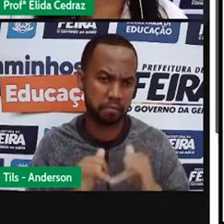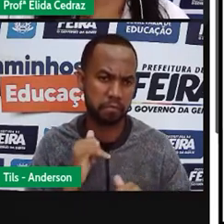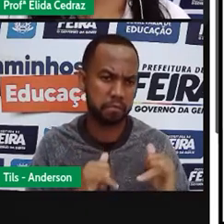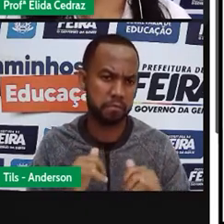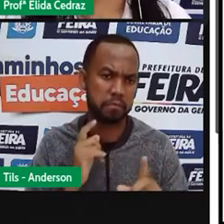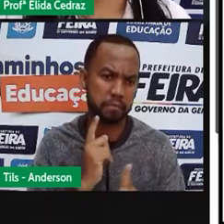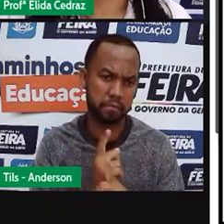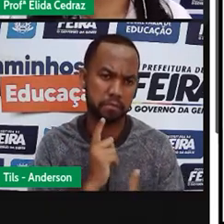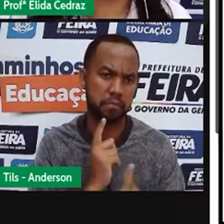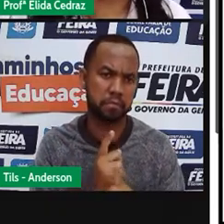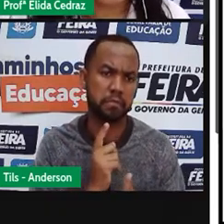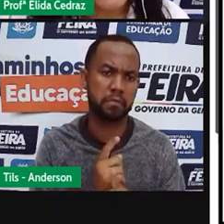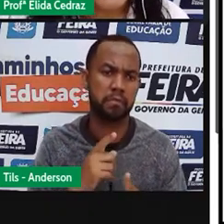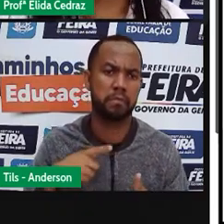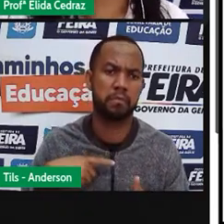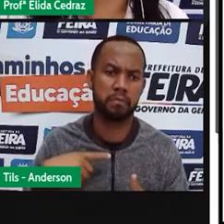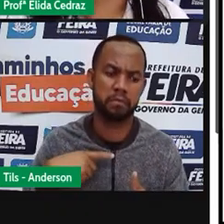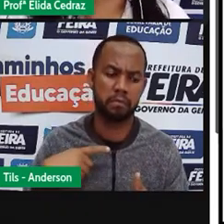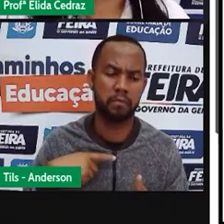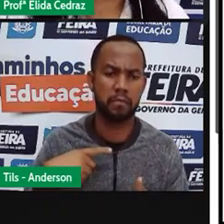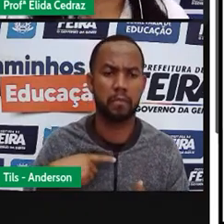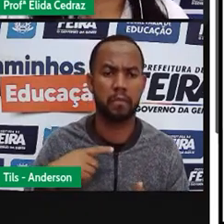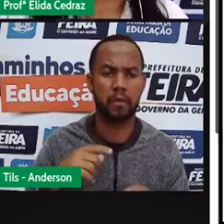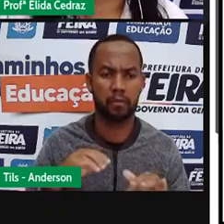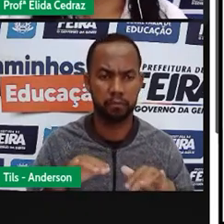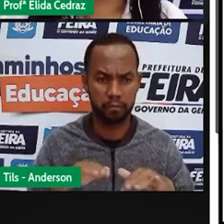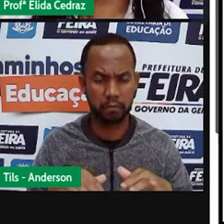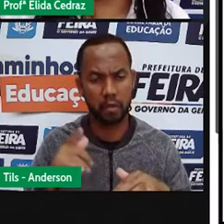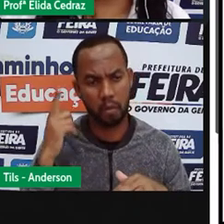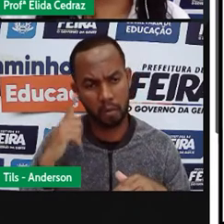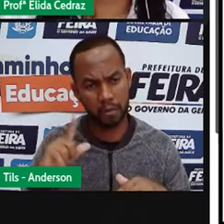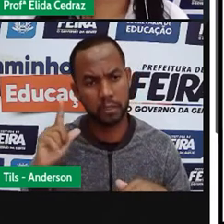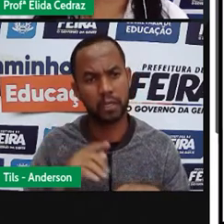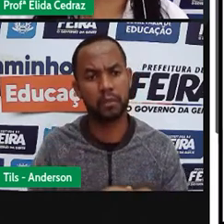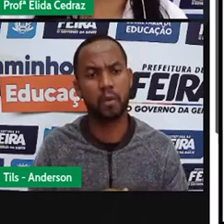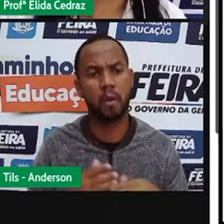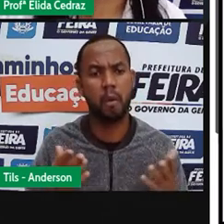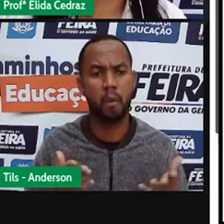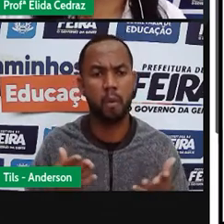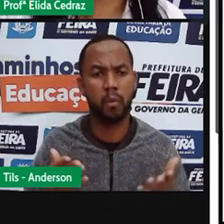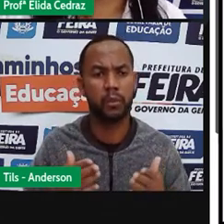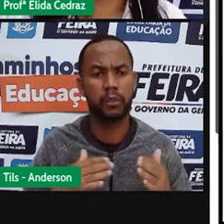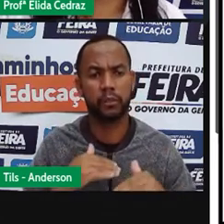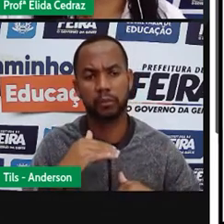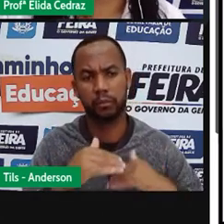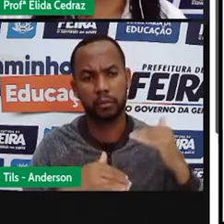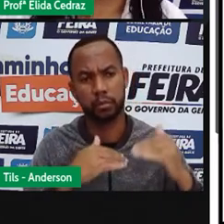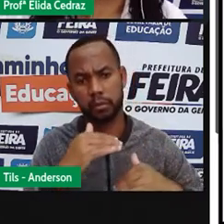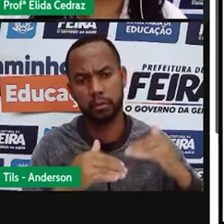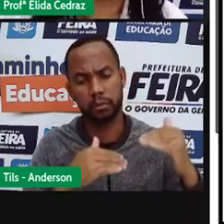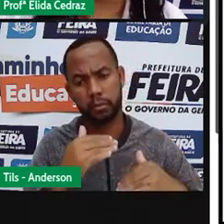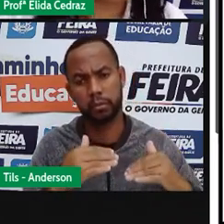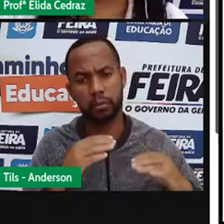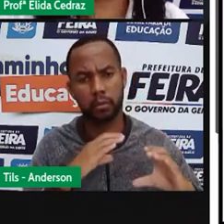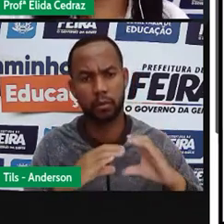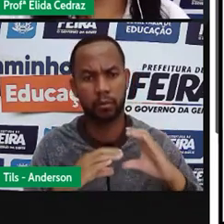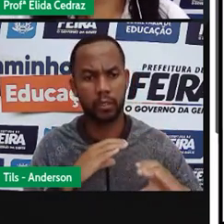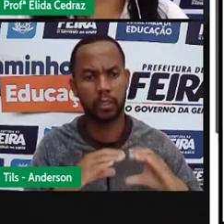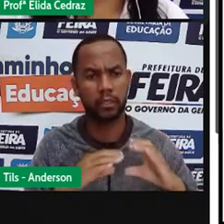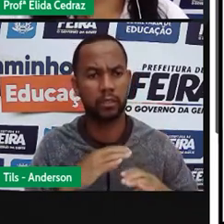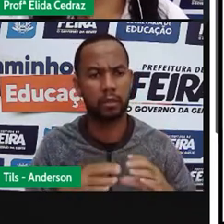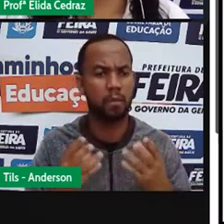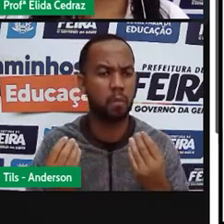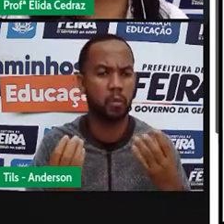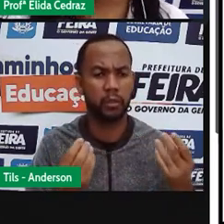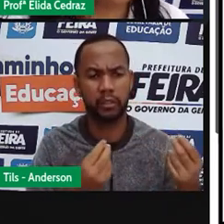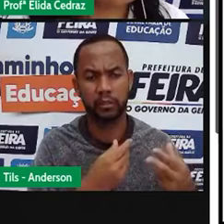eletrônico que tenha acesso à internet. Hoje, com a evolução da comunicação, muita coisa